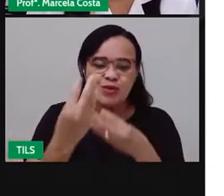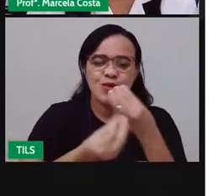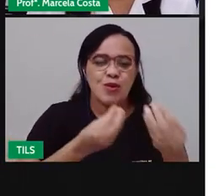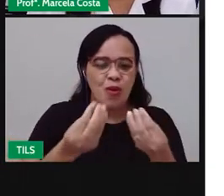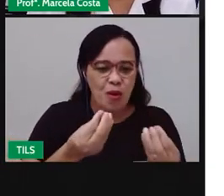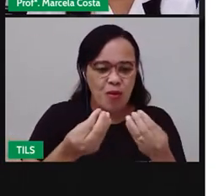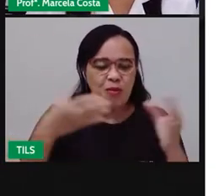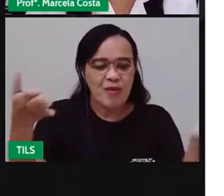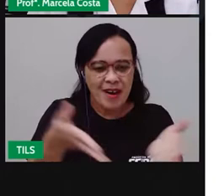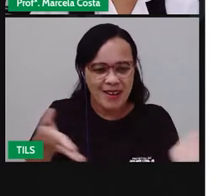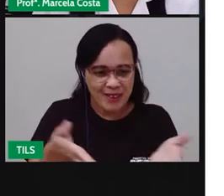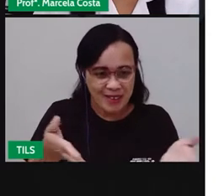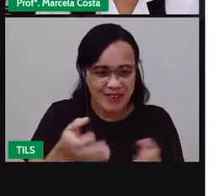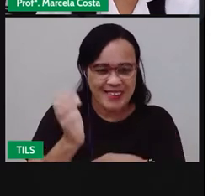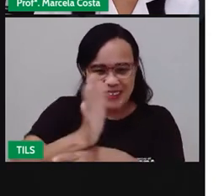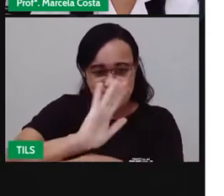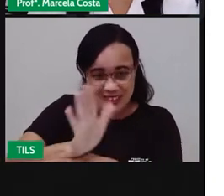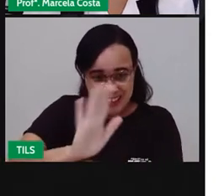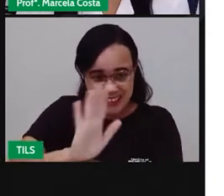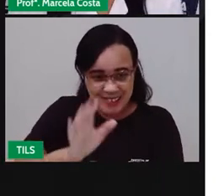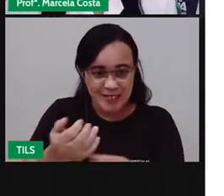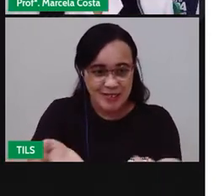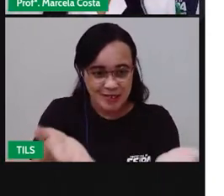partiu ver o cinema, o vídeo?